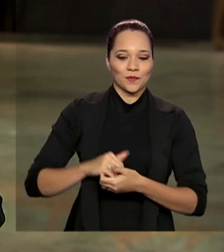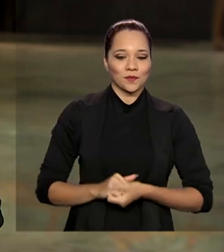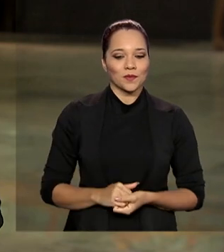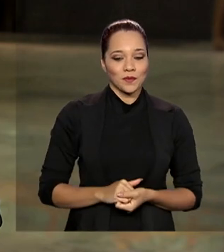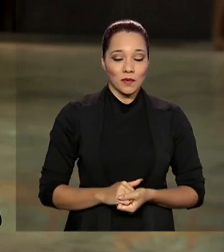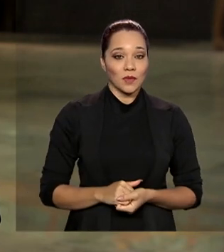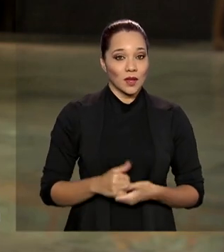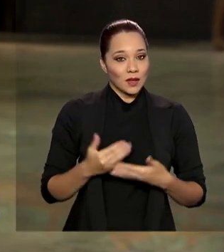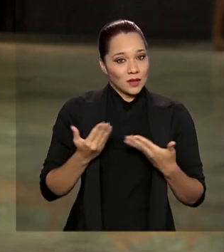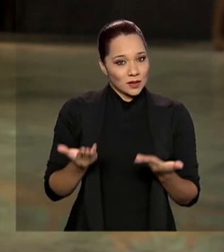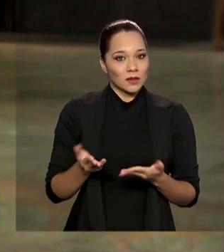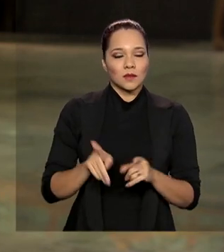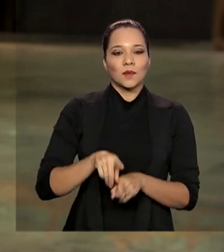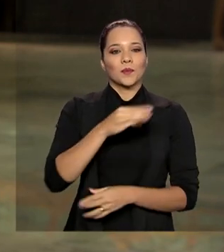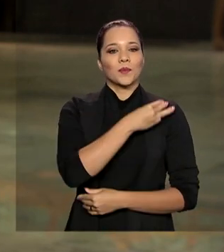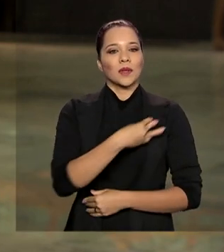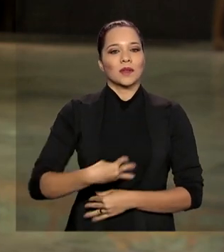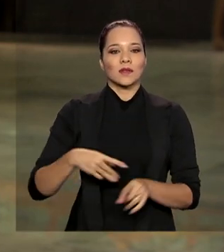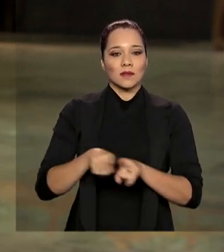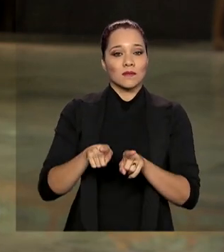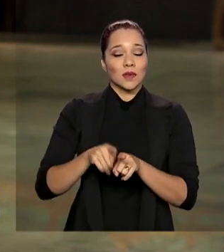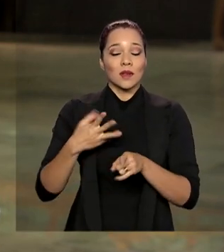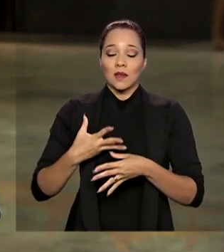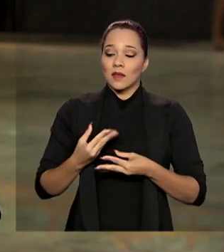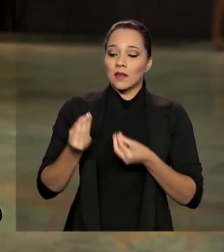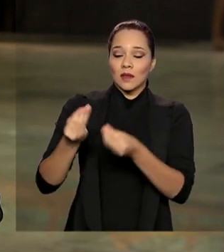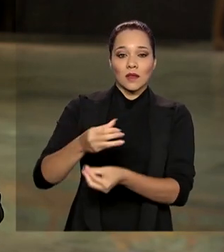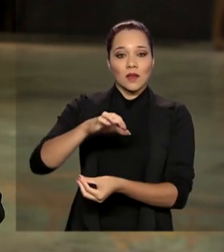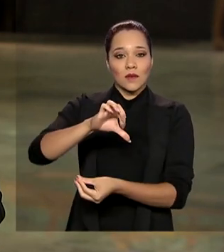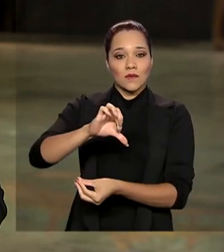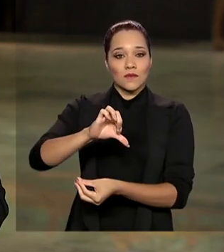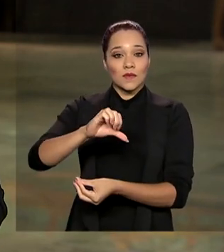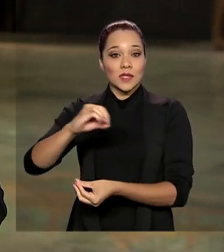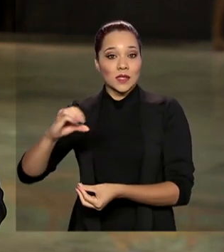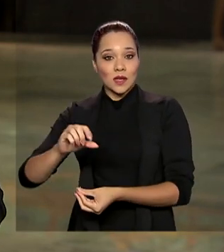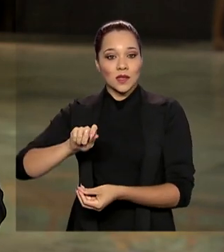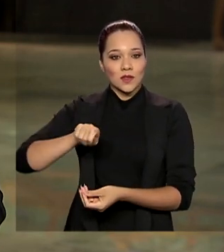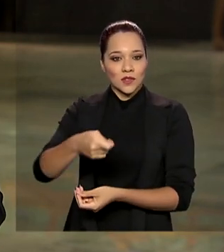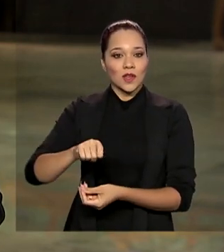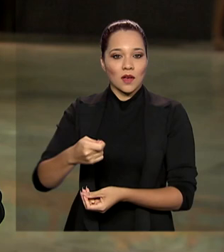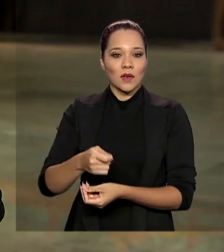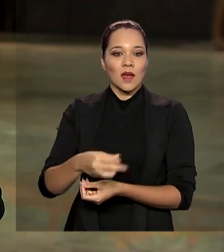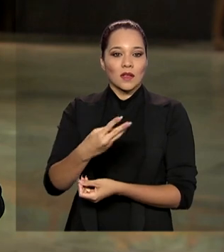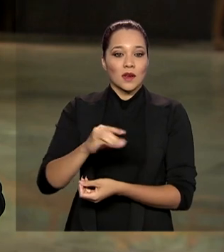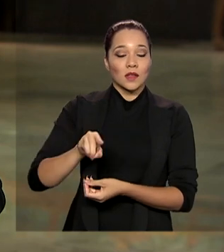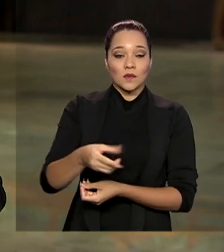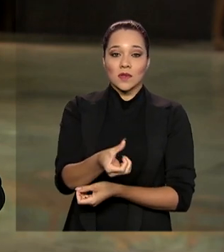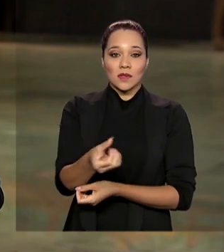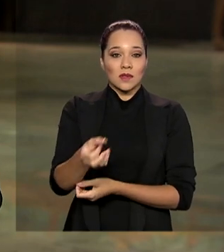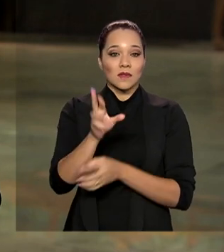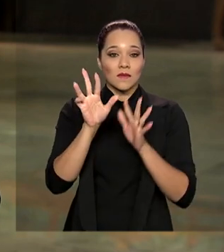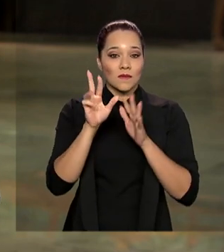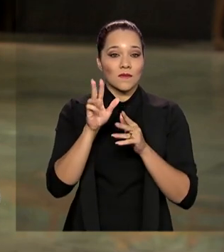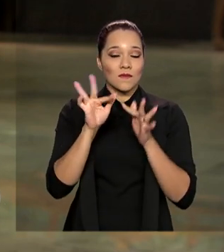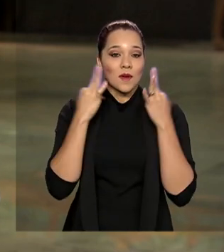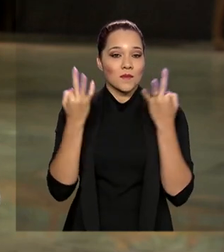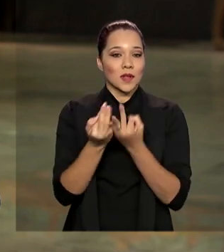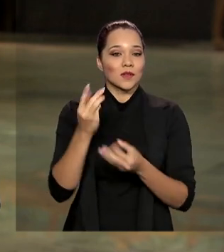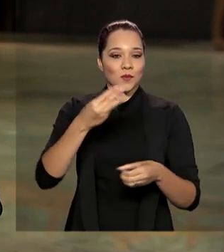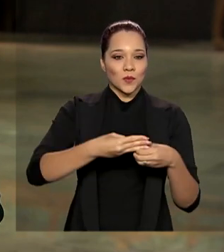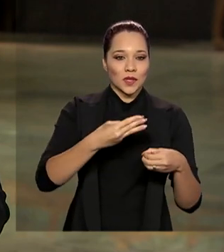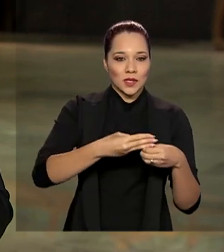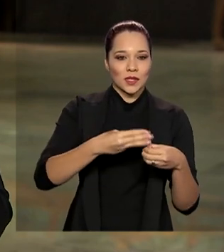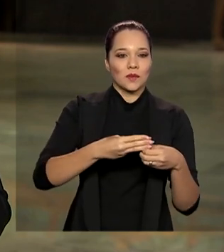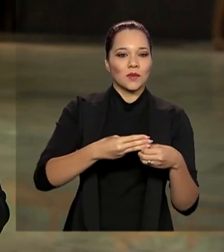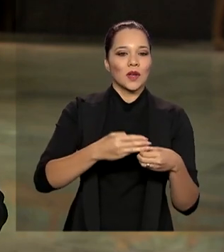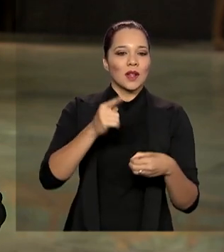E olha, Roberto, o ministro também participou da entrega de 900 chaves a 3.600 famílias no município de Iguatú, no